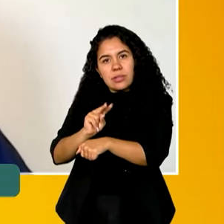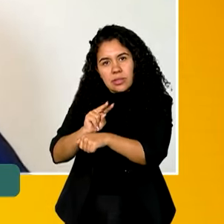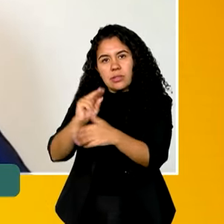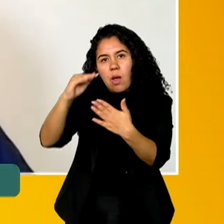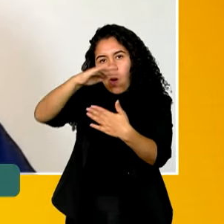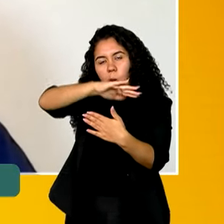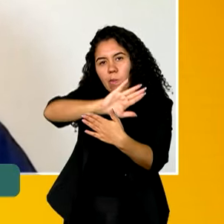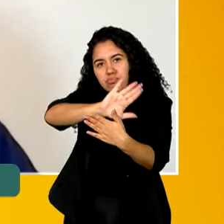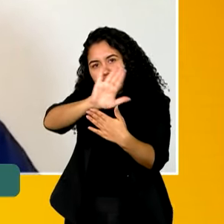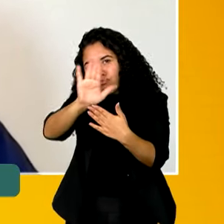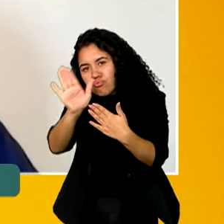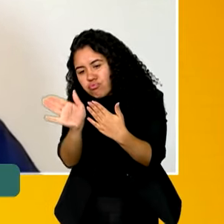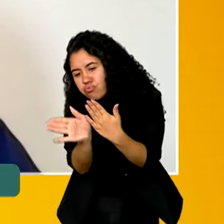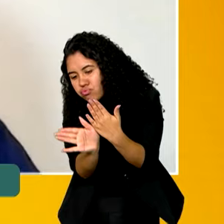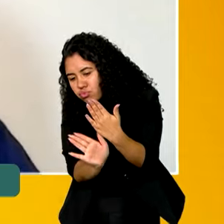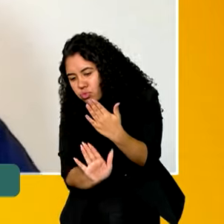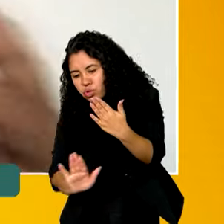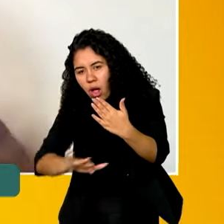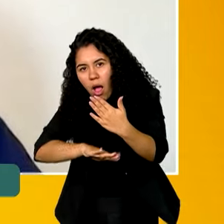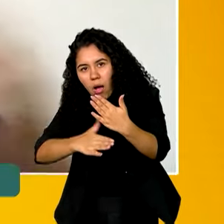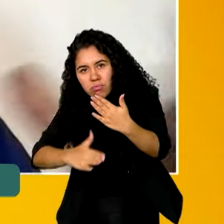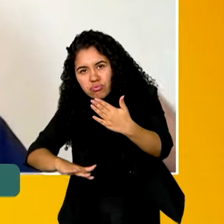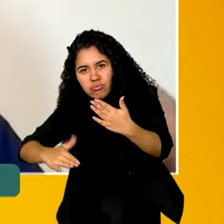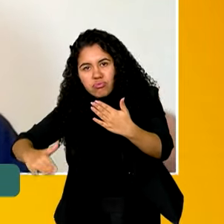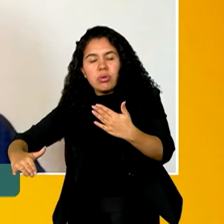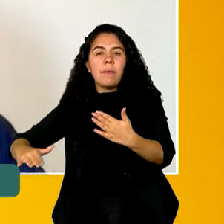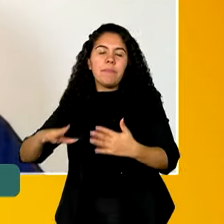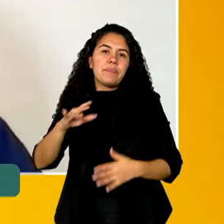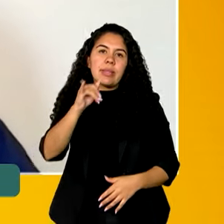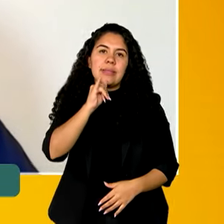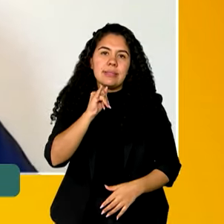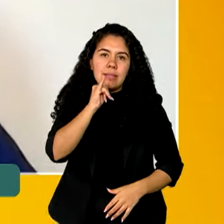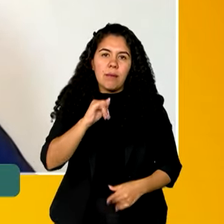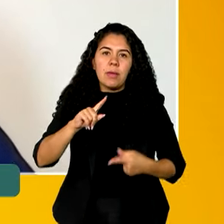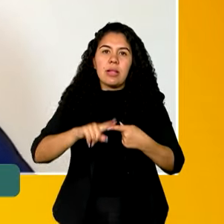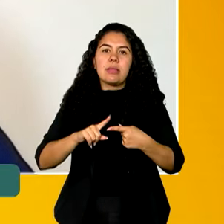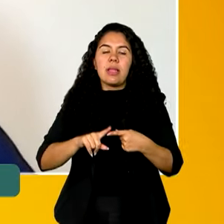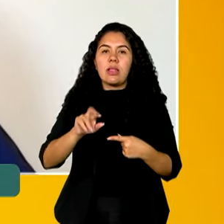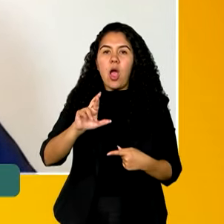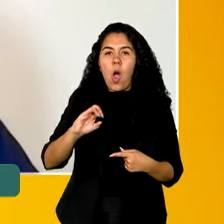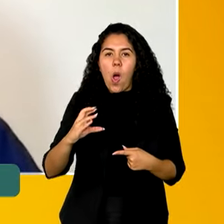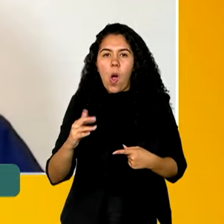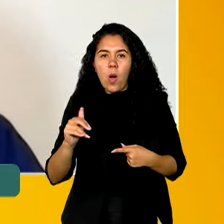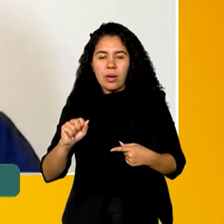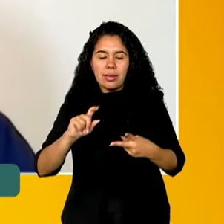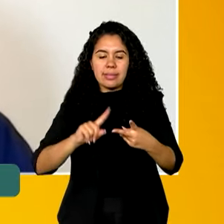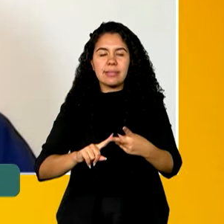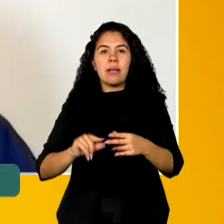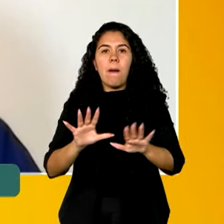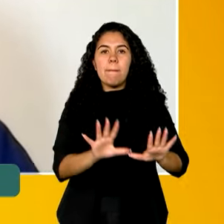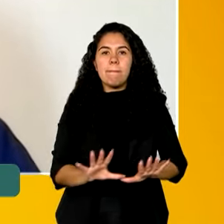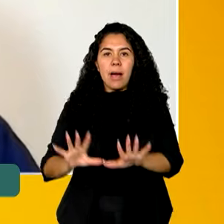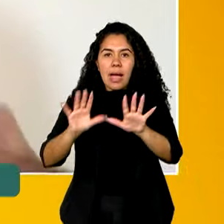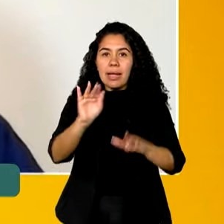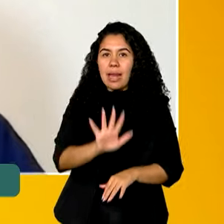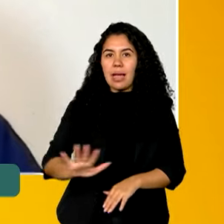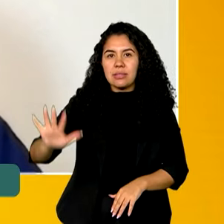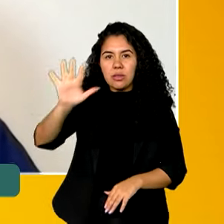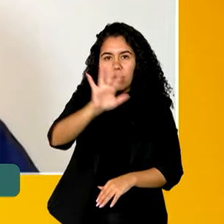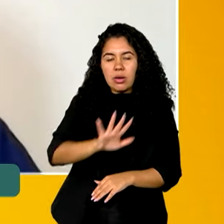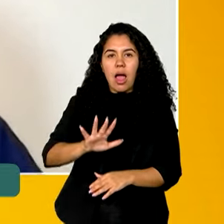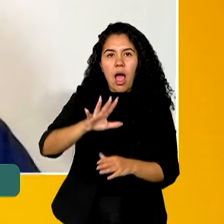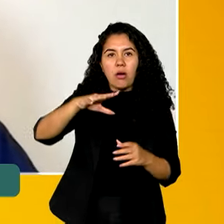da zona econômica exclusiva, por exemplo, Atol das Rocas, Parque Nacional de Fernando de Noronha,